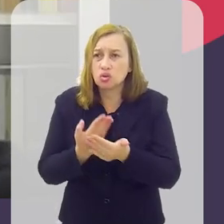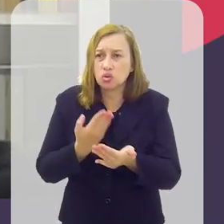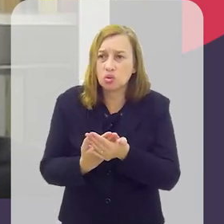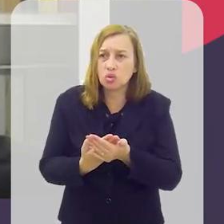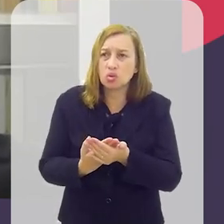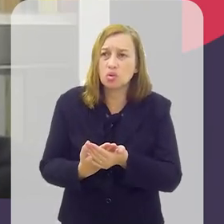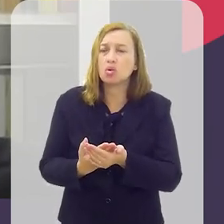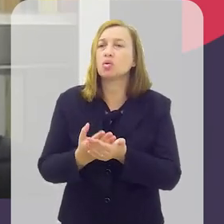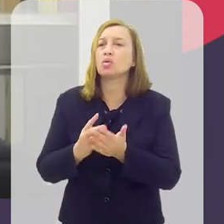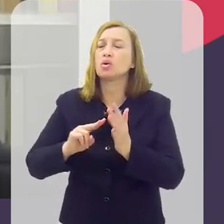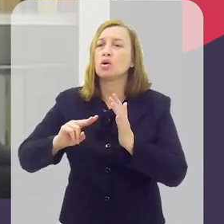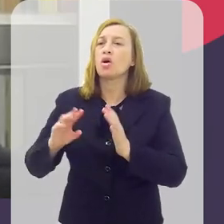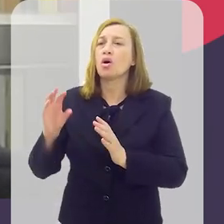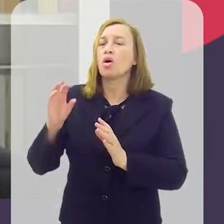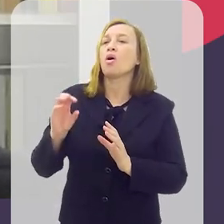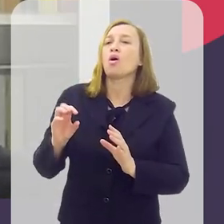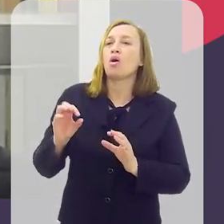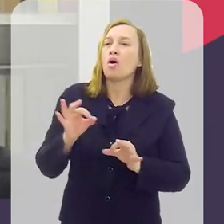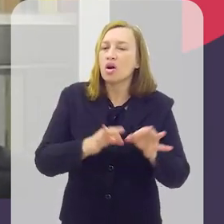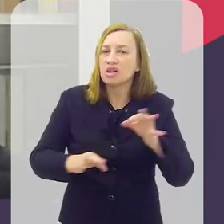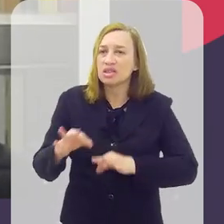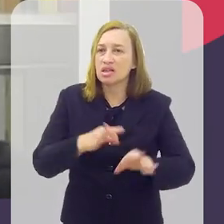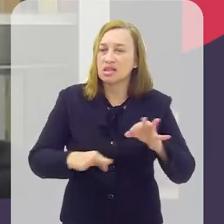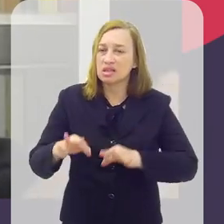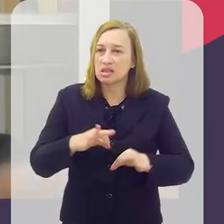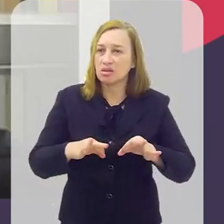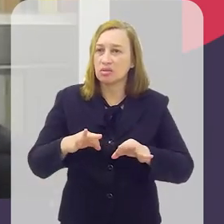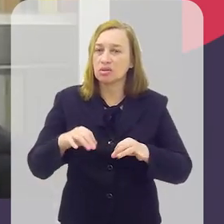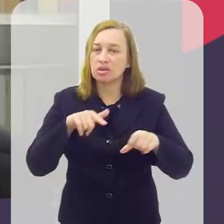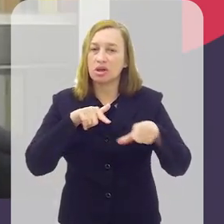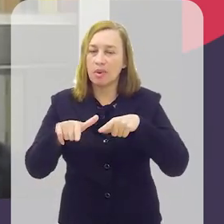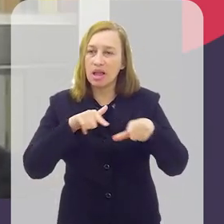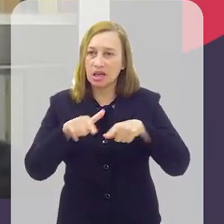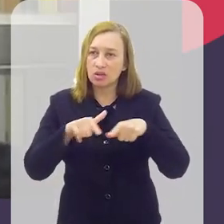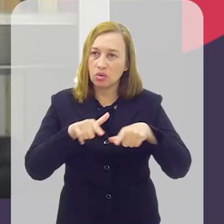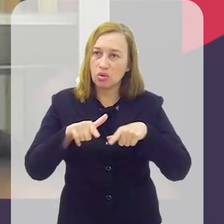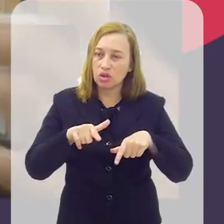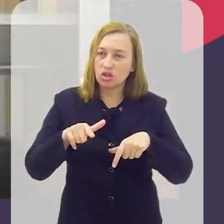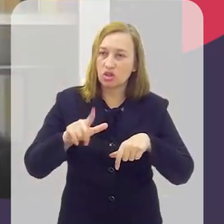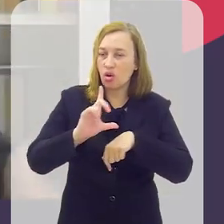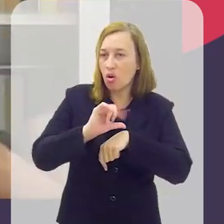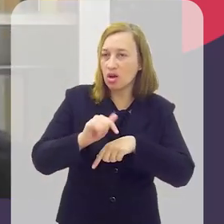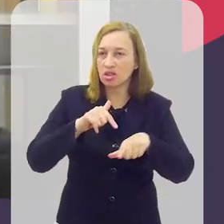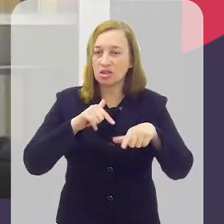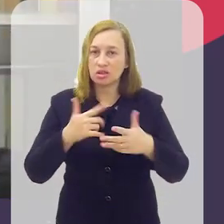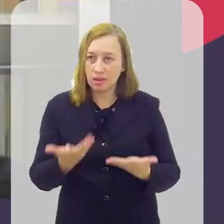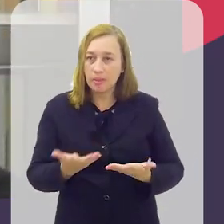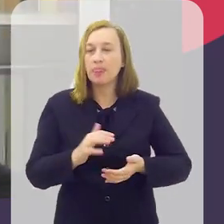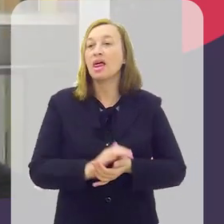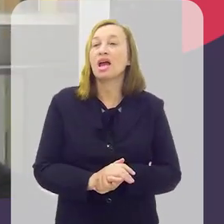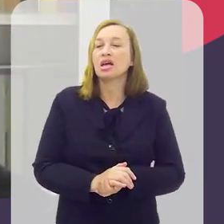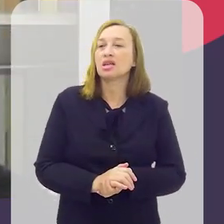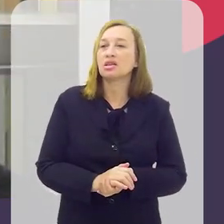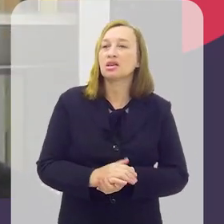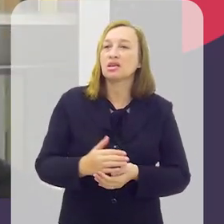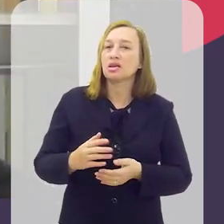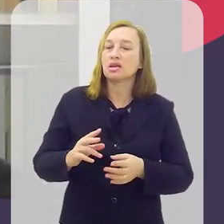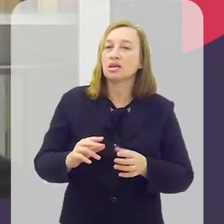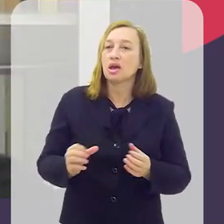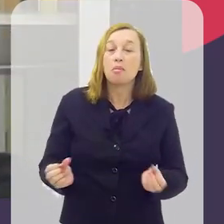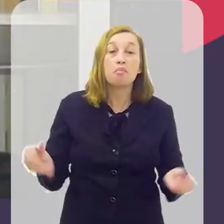Da Organização Internacional dos Trabalhadores, mostrando que jornadas acima, muito acessíveis, acima de 60 horas, tendem a